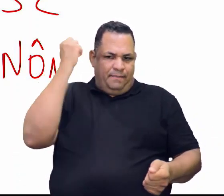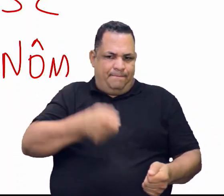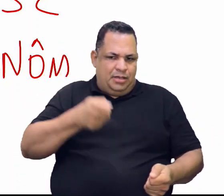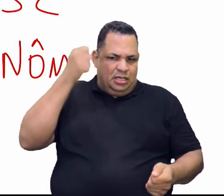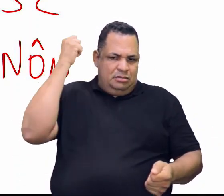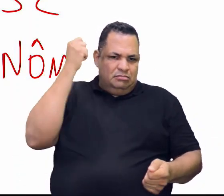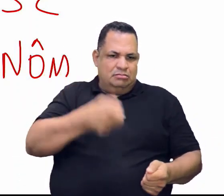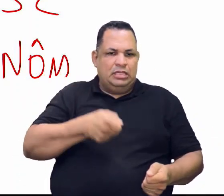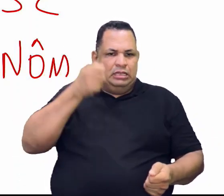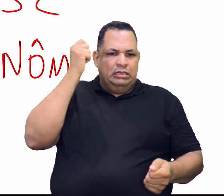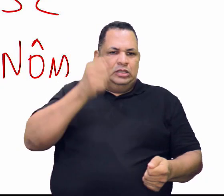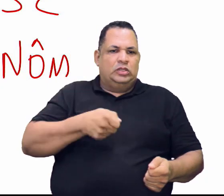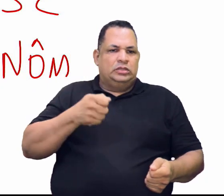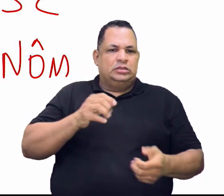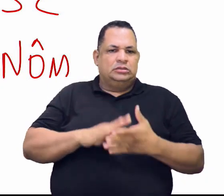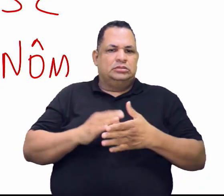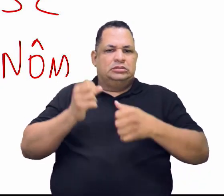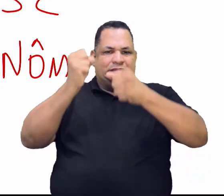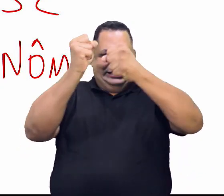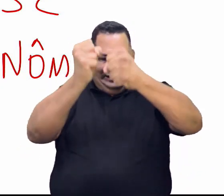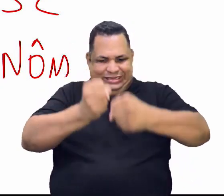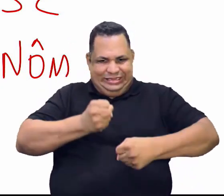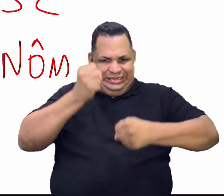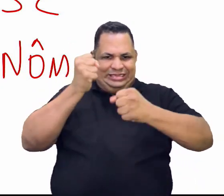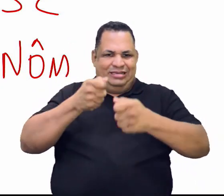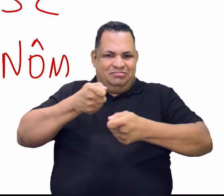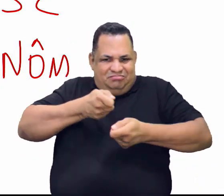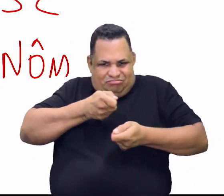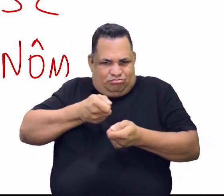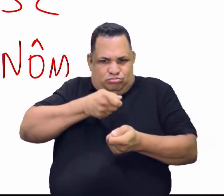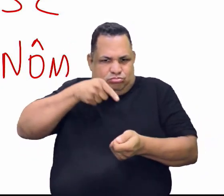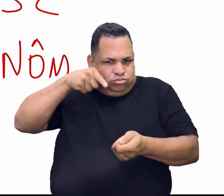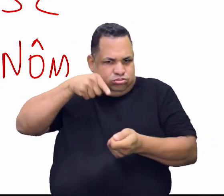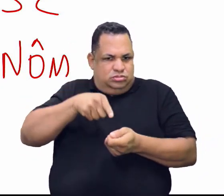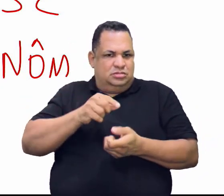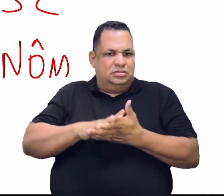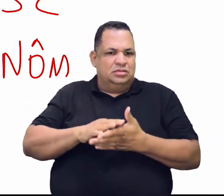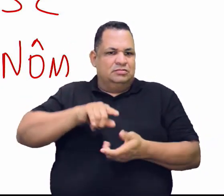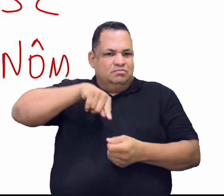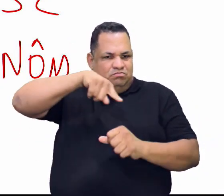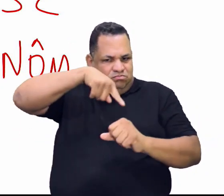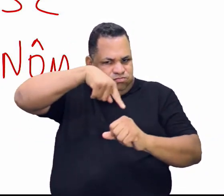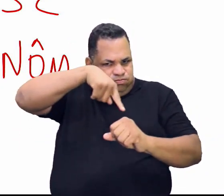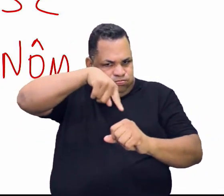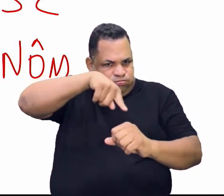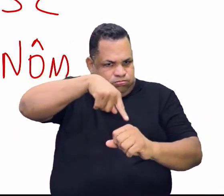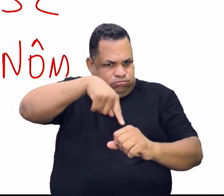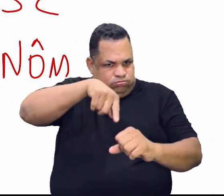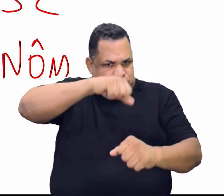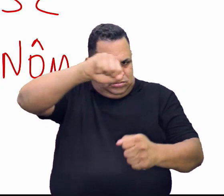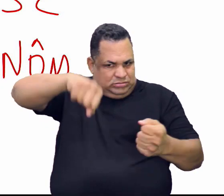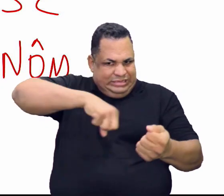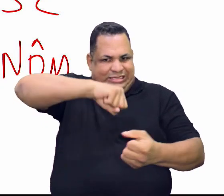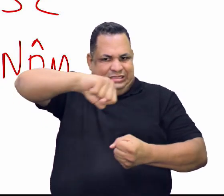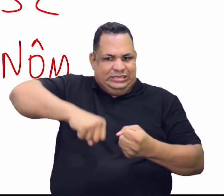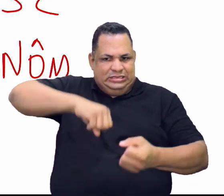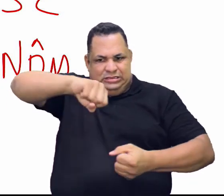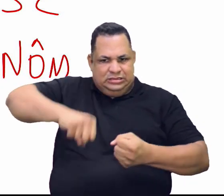ó, outra marreta. E aqui com a broca. Olha essa broca. Essa broca aqui, ó, é manual.